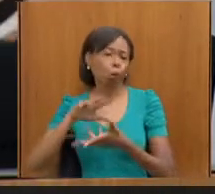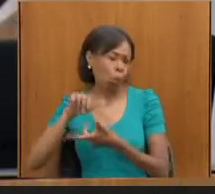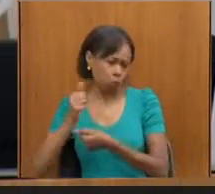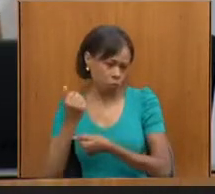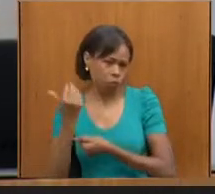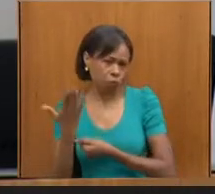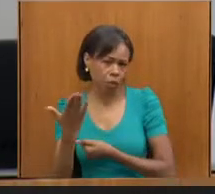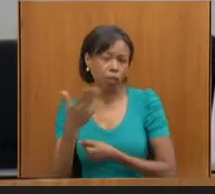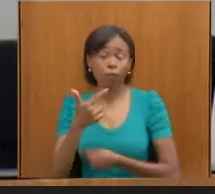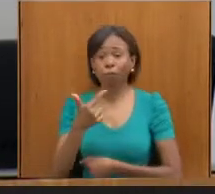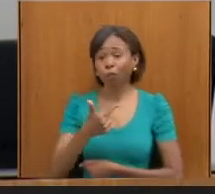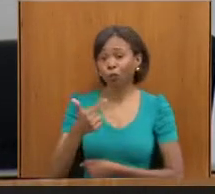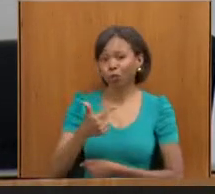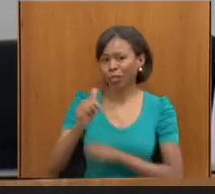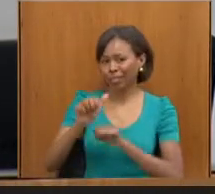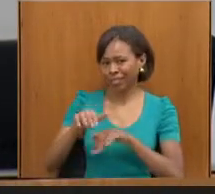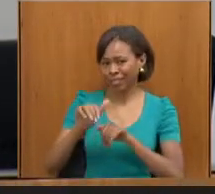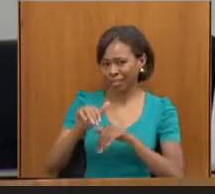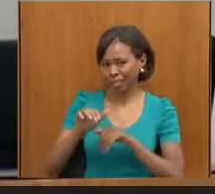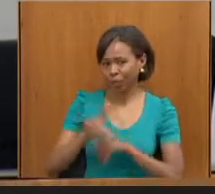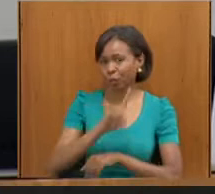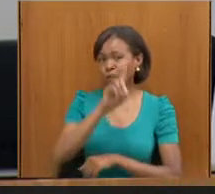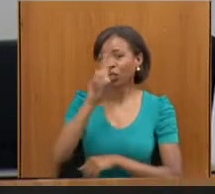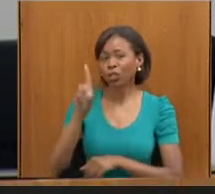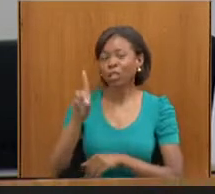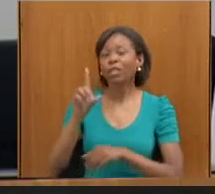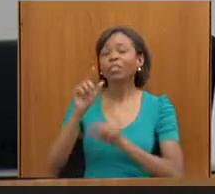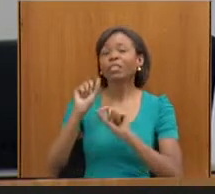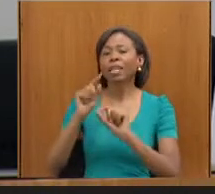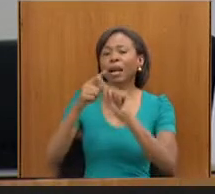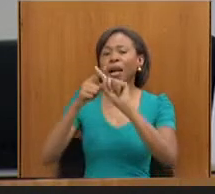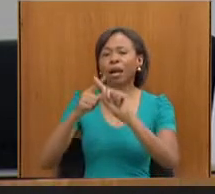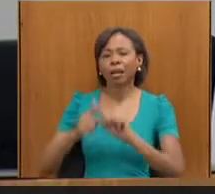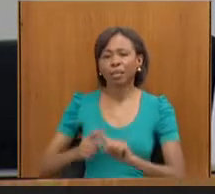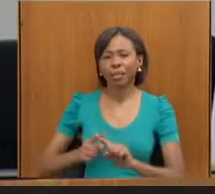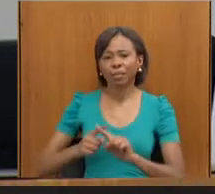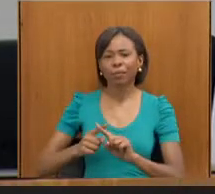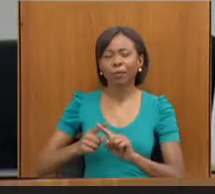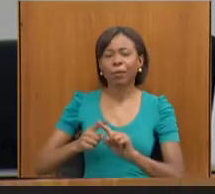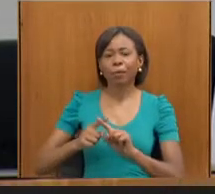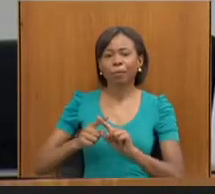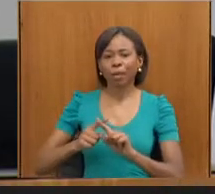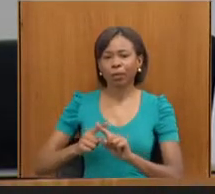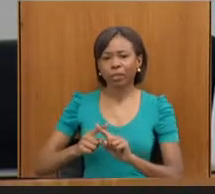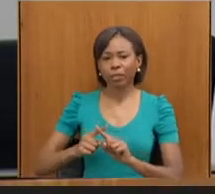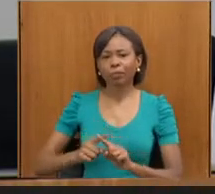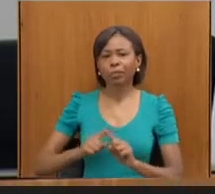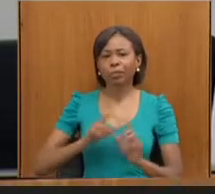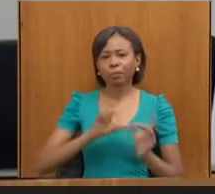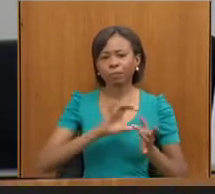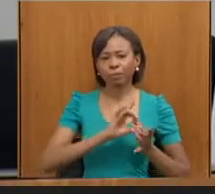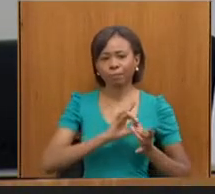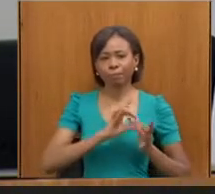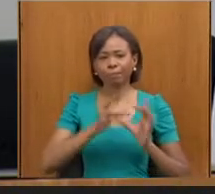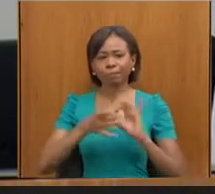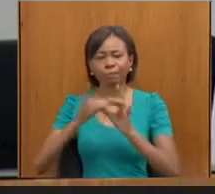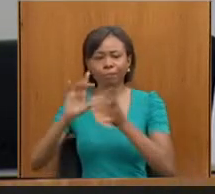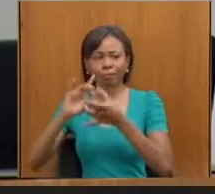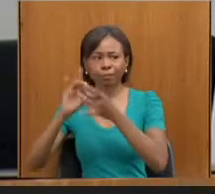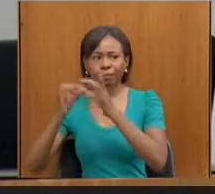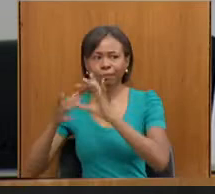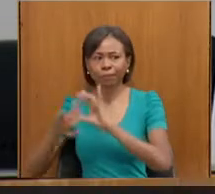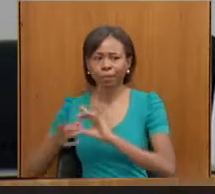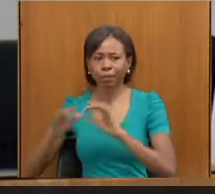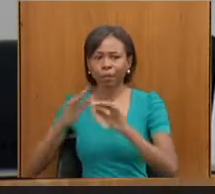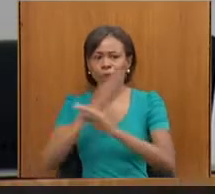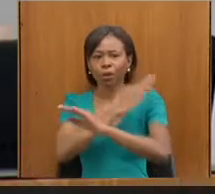comemora o dia do atleta paraolímpico. Tivemos aí nossas Paralimpíadas, que o Brasil foi um grande